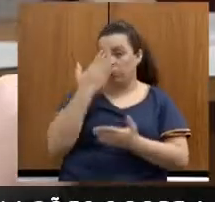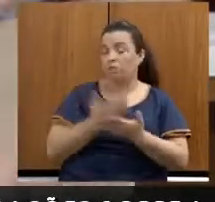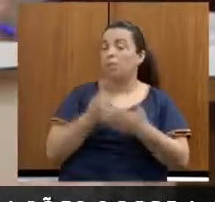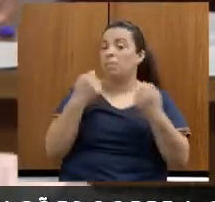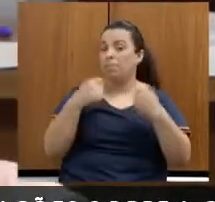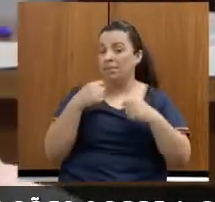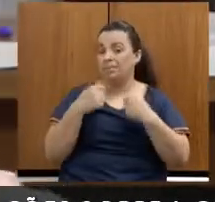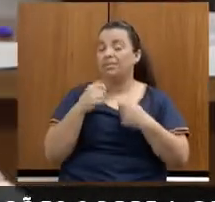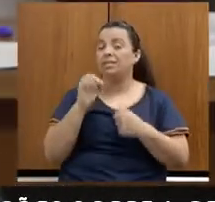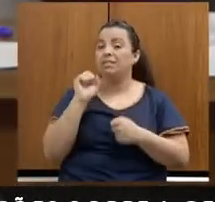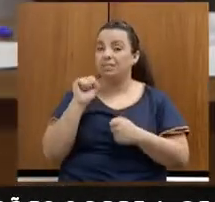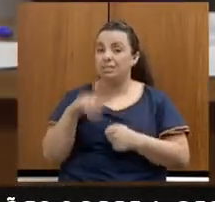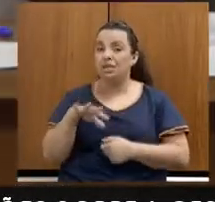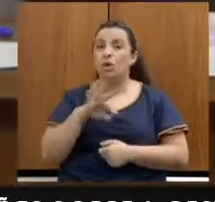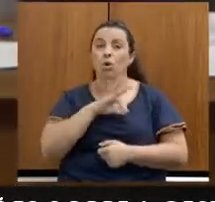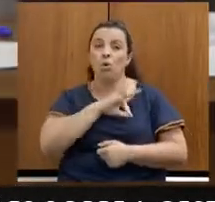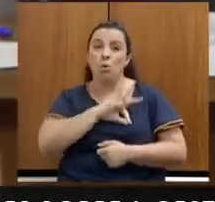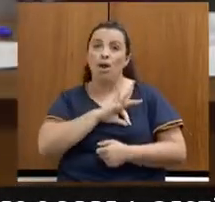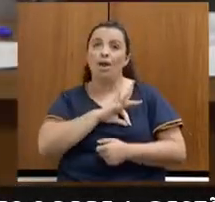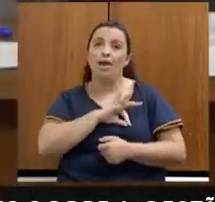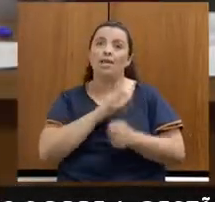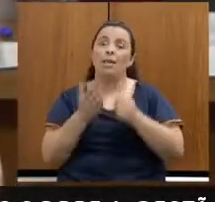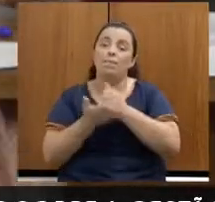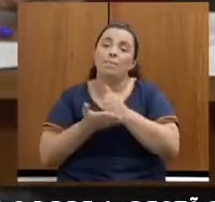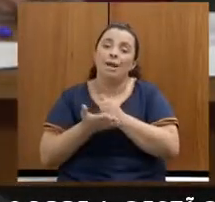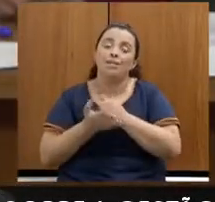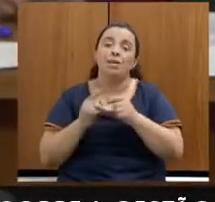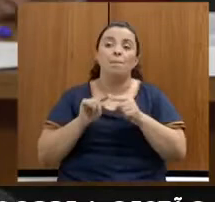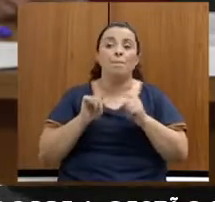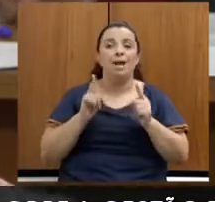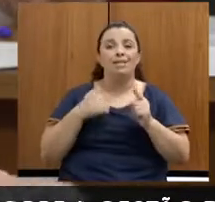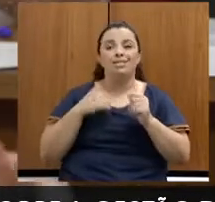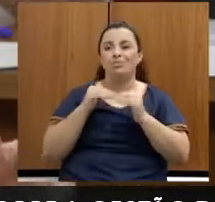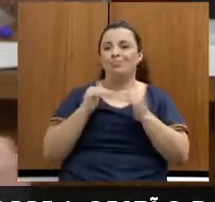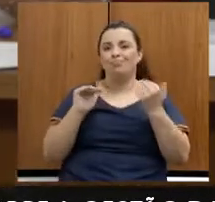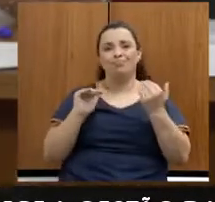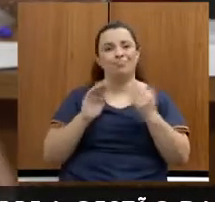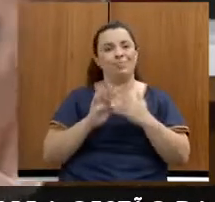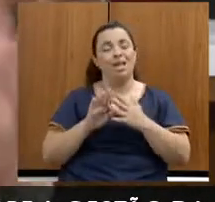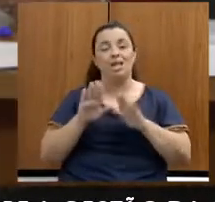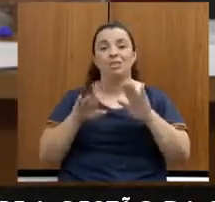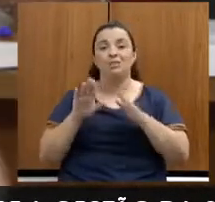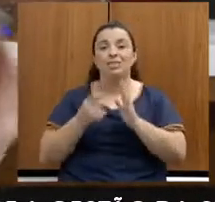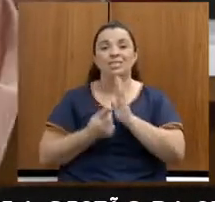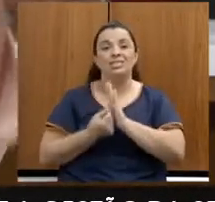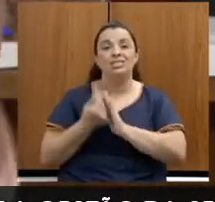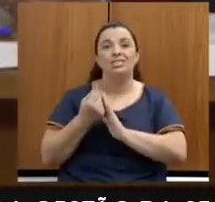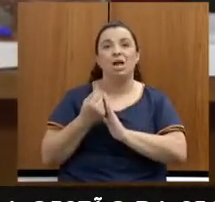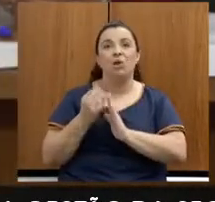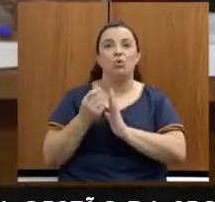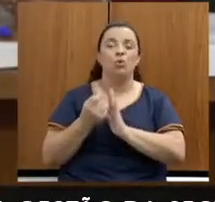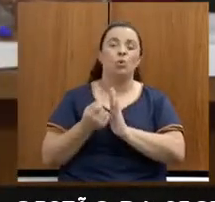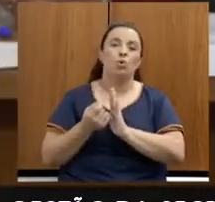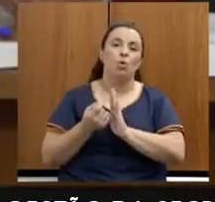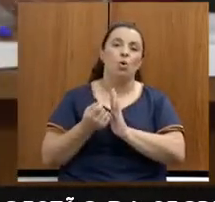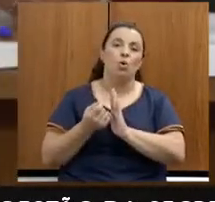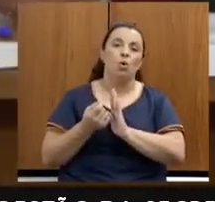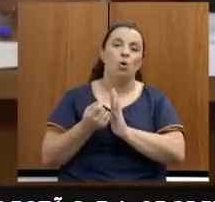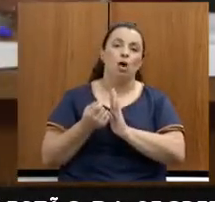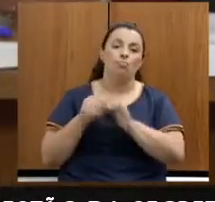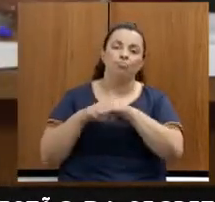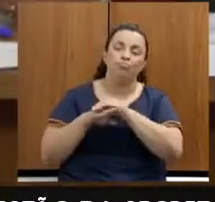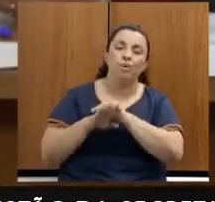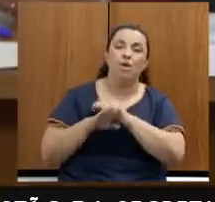mas eu tenho que discordar da senhora que saldo orçamentário às vezes é comprometimento futuro de alguma despesa.